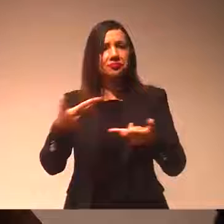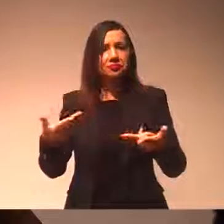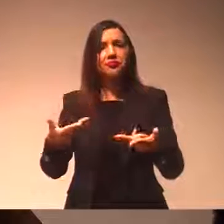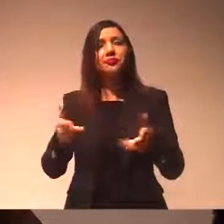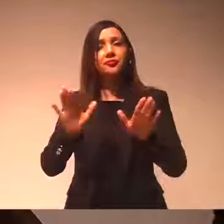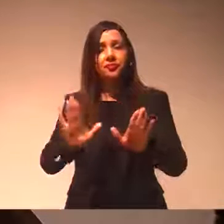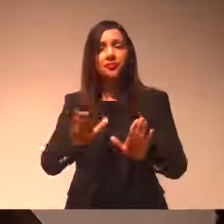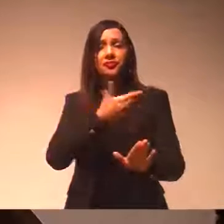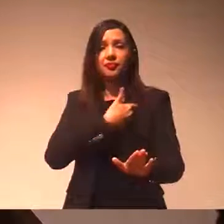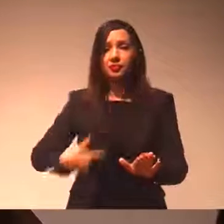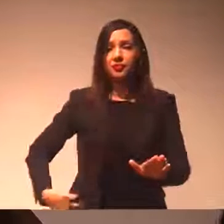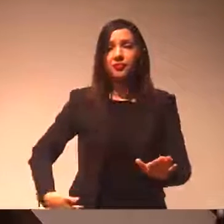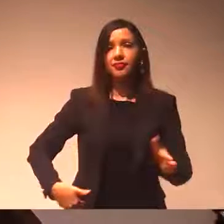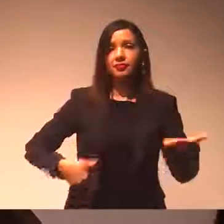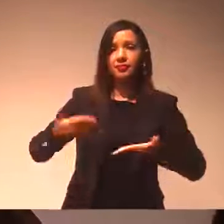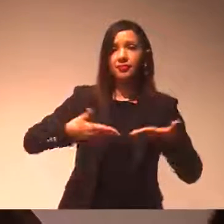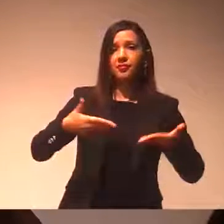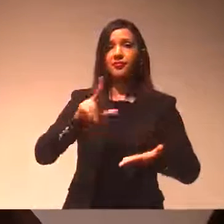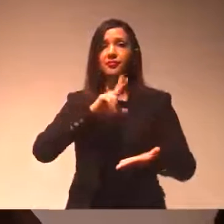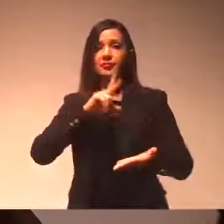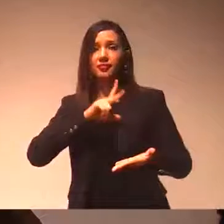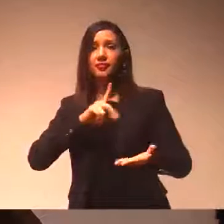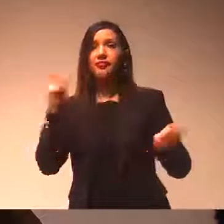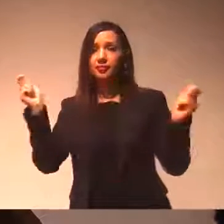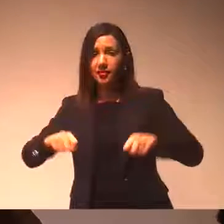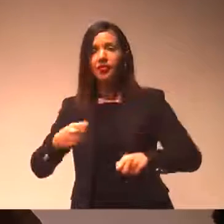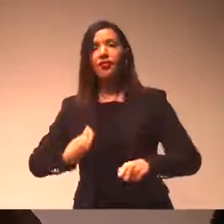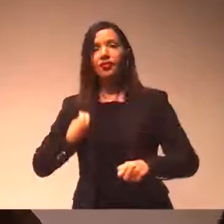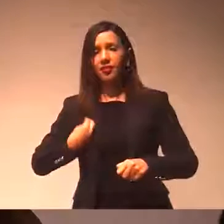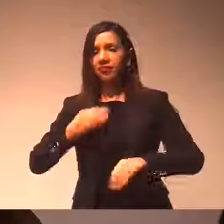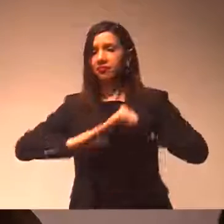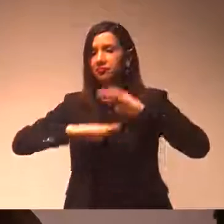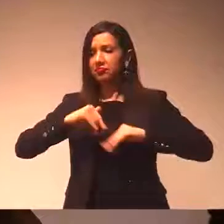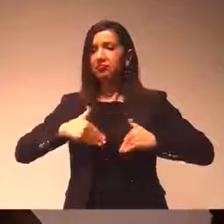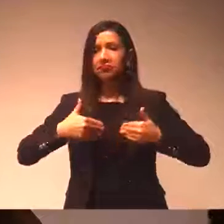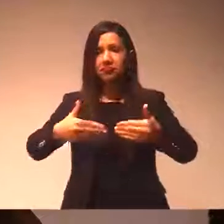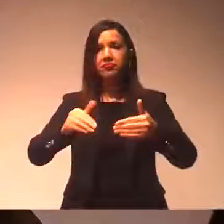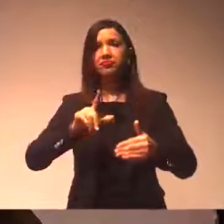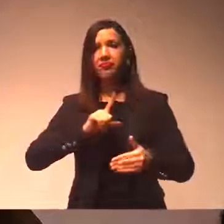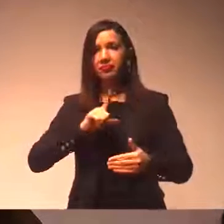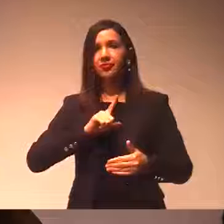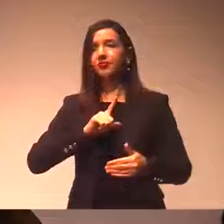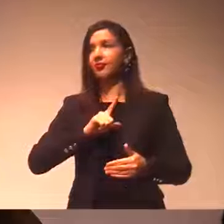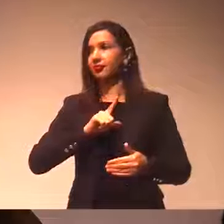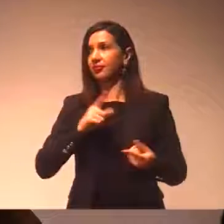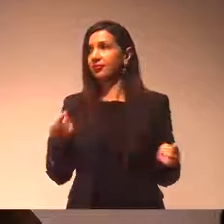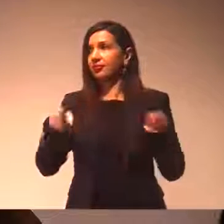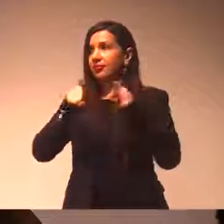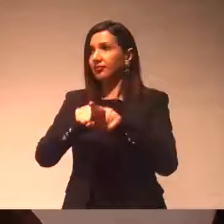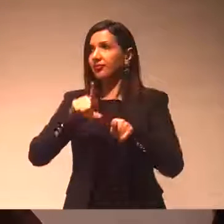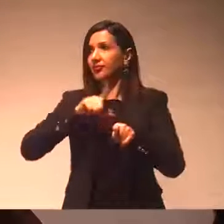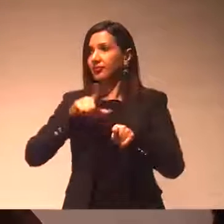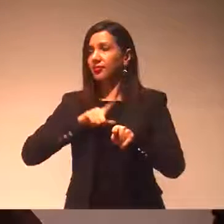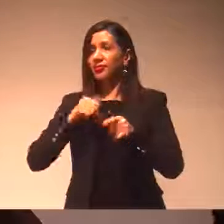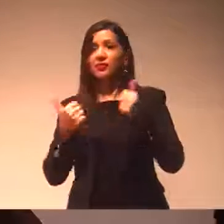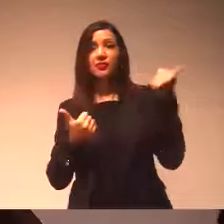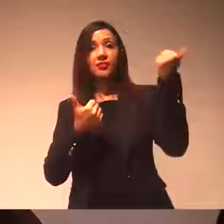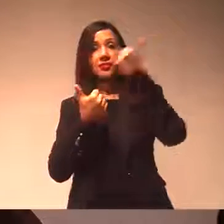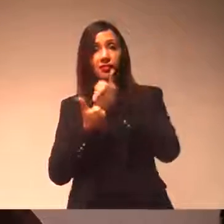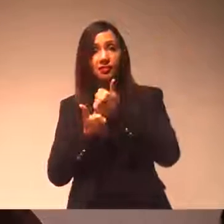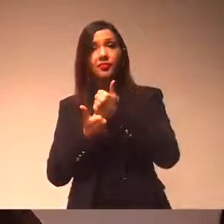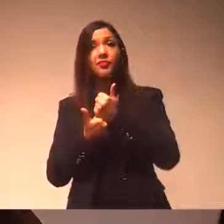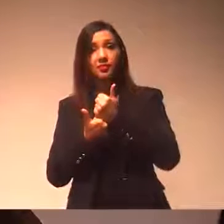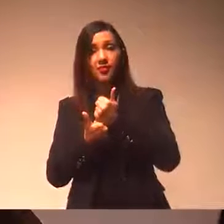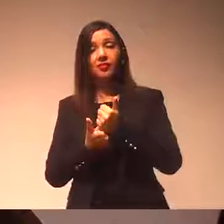públicas-privadas dá para ser viabilizada. A parceria público-privada, ela não é feita para ela substituir aquilo